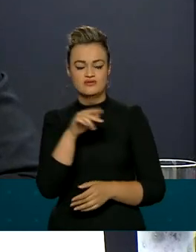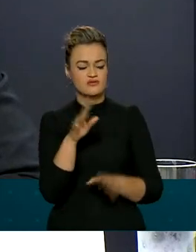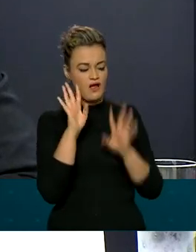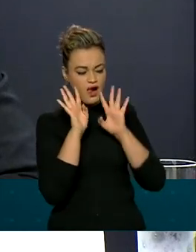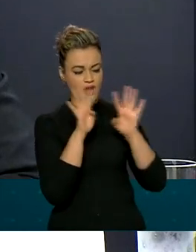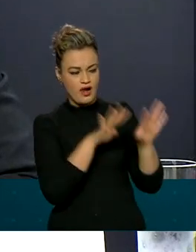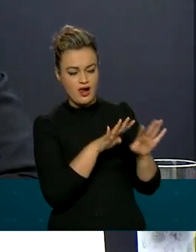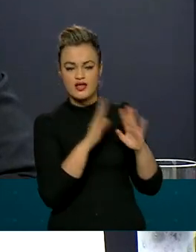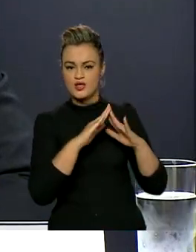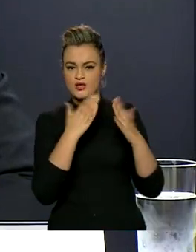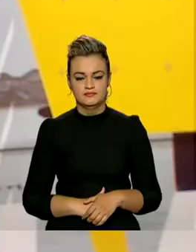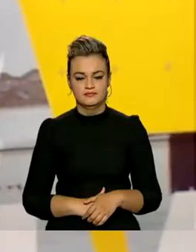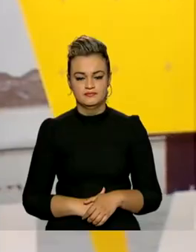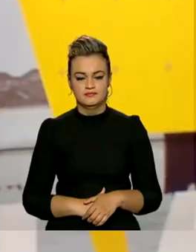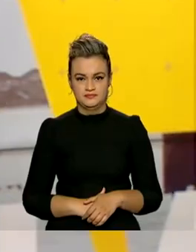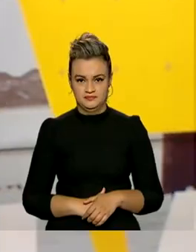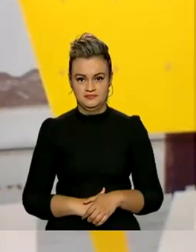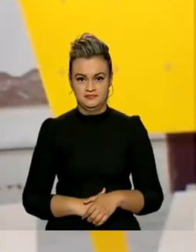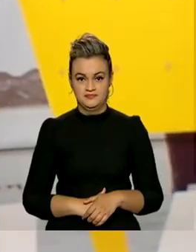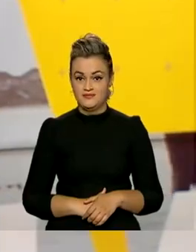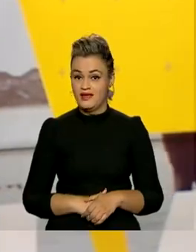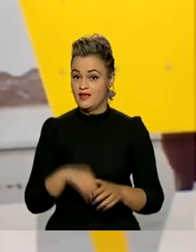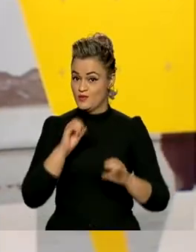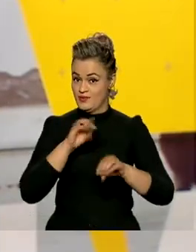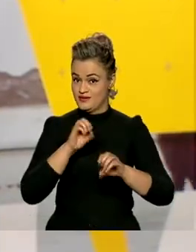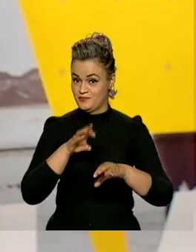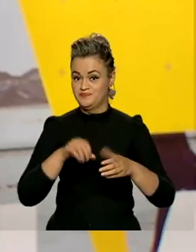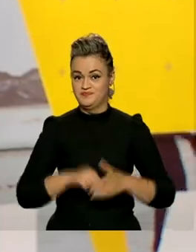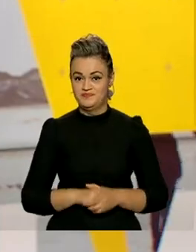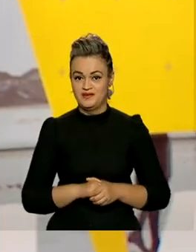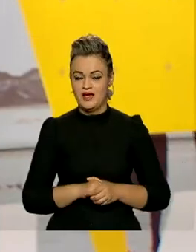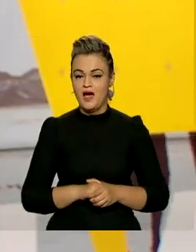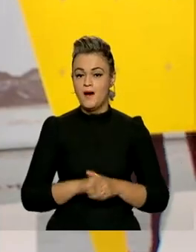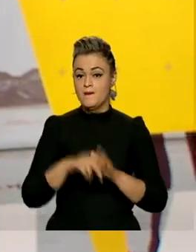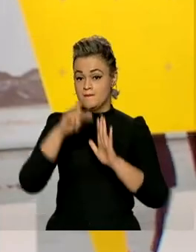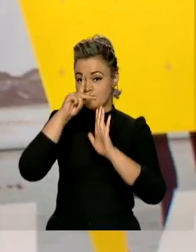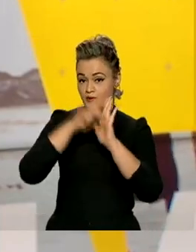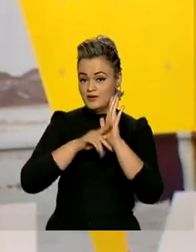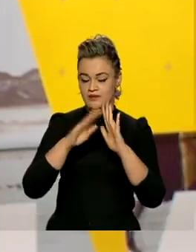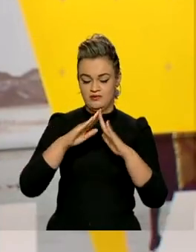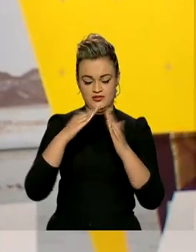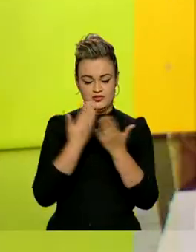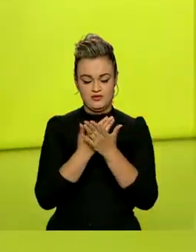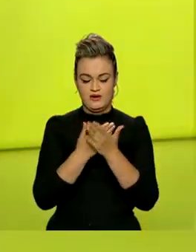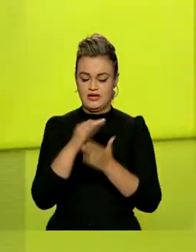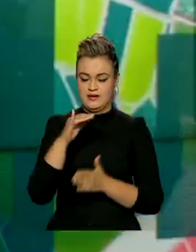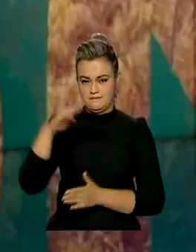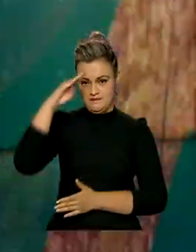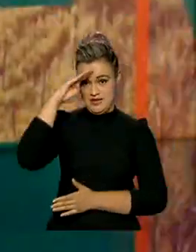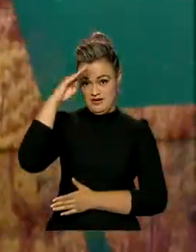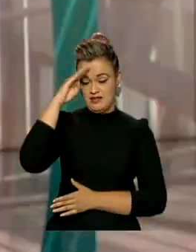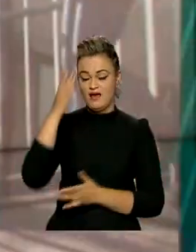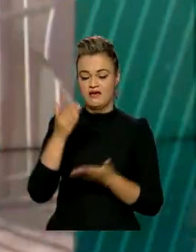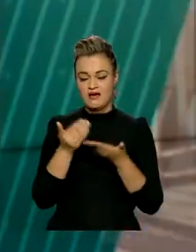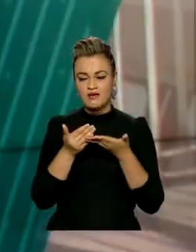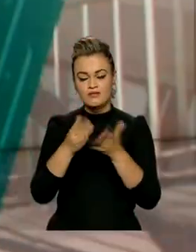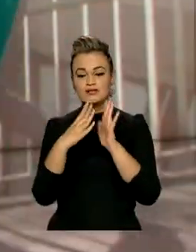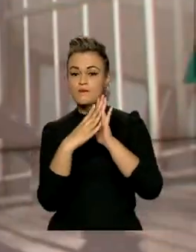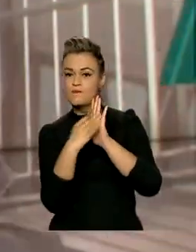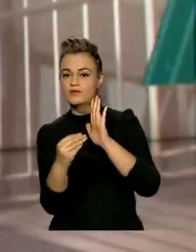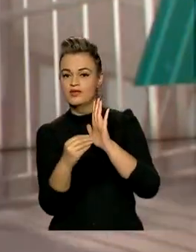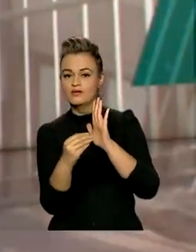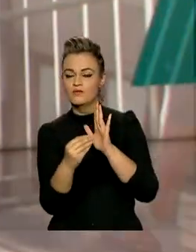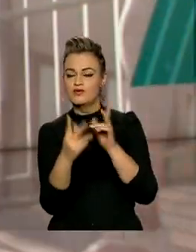atentos, as escolas fiquem atentas. Vamos falar de educação? O Programa Nacional das Escolas Cívico-Militares quer implantar o modelo